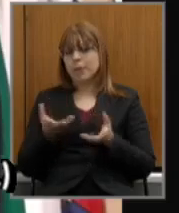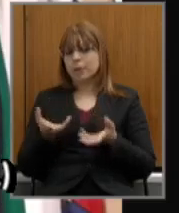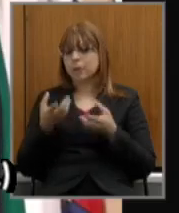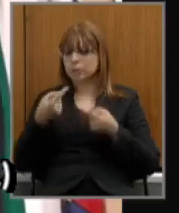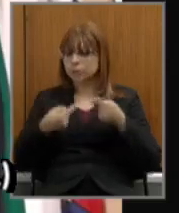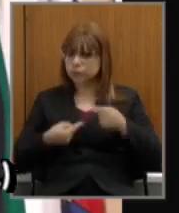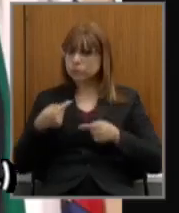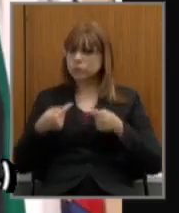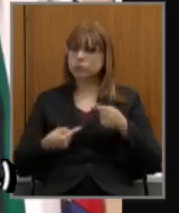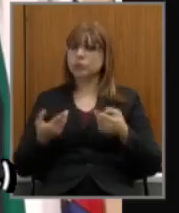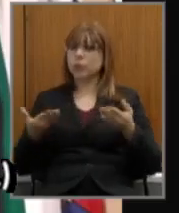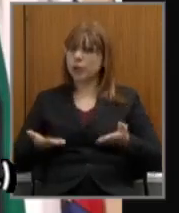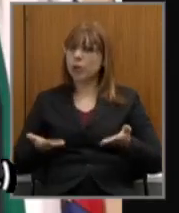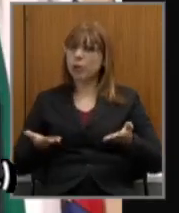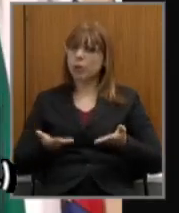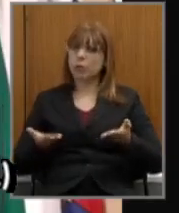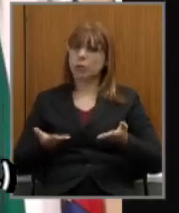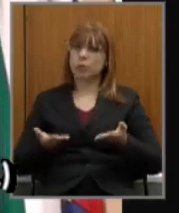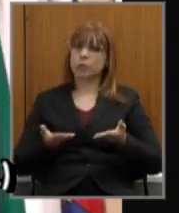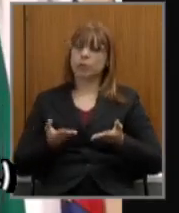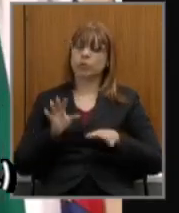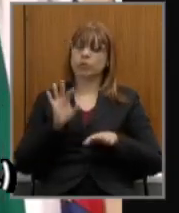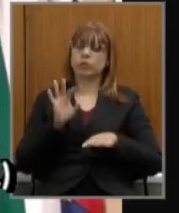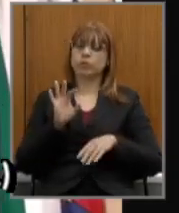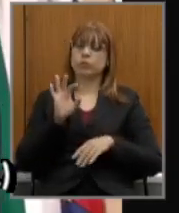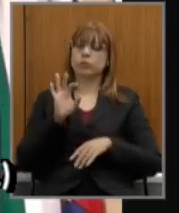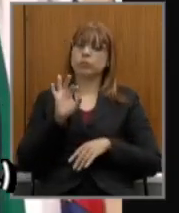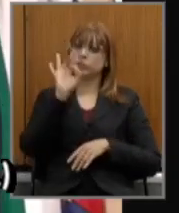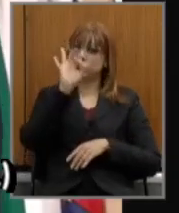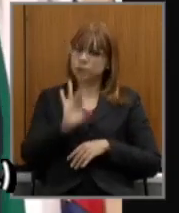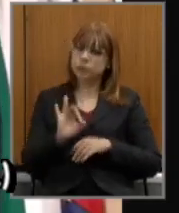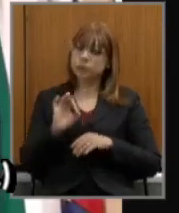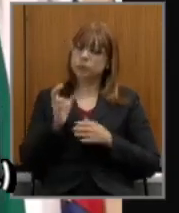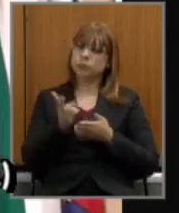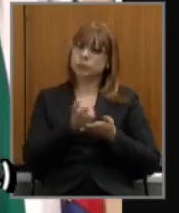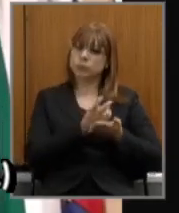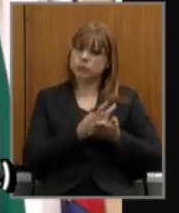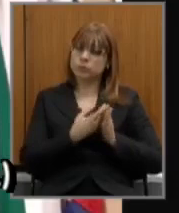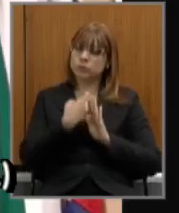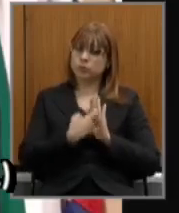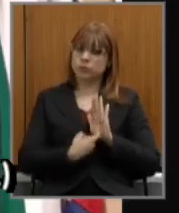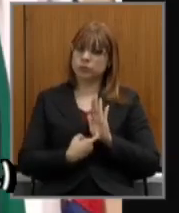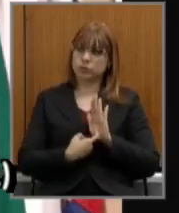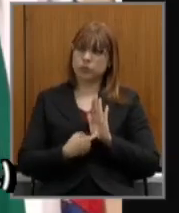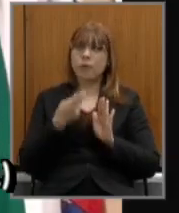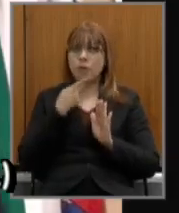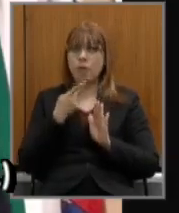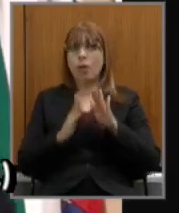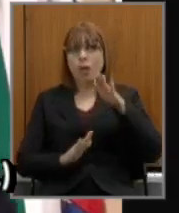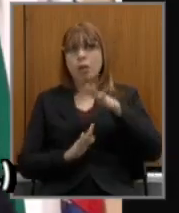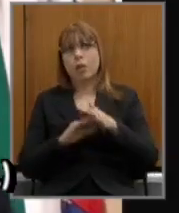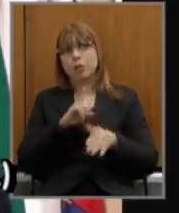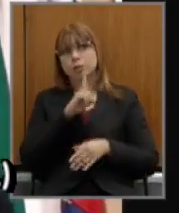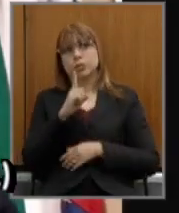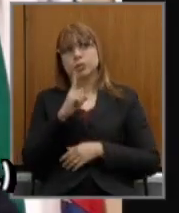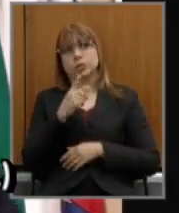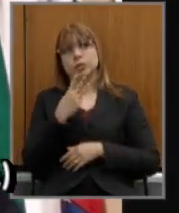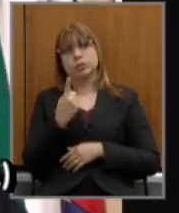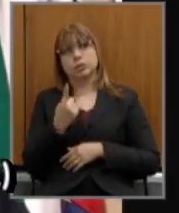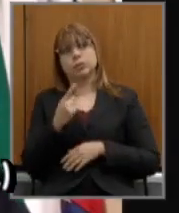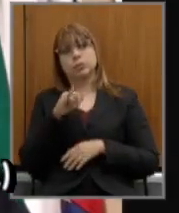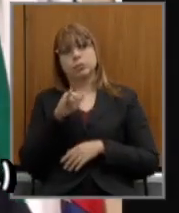discutir agora as alíquotas o governo federal exigiu isso até 31 de julho porque não dá para ficar